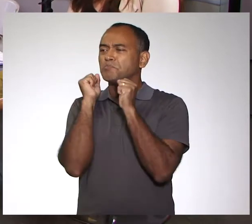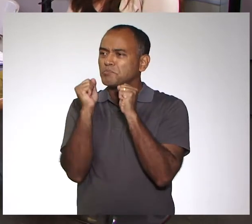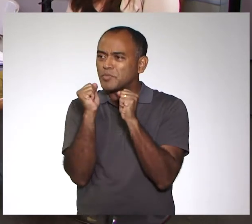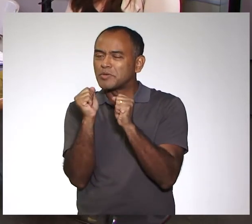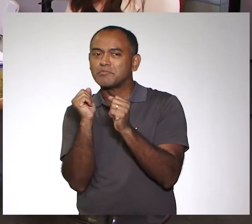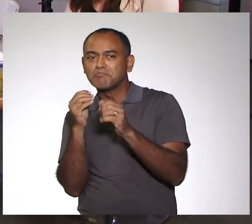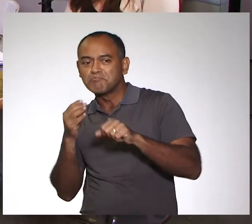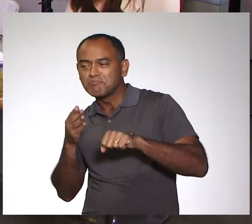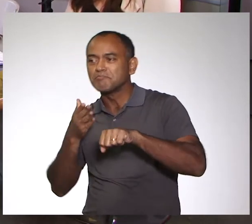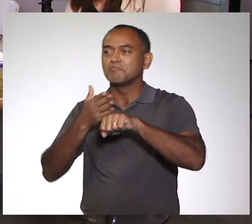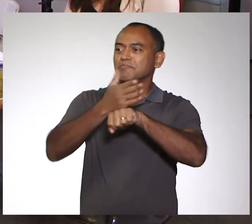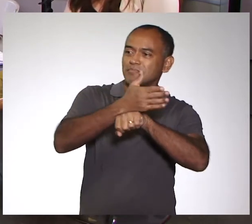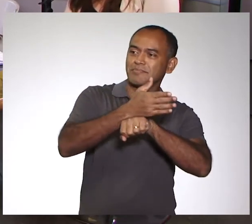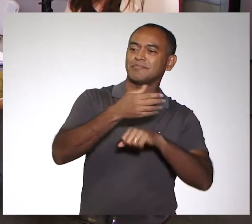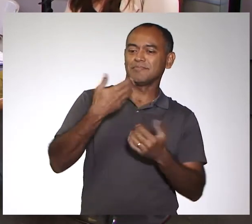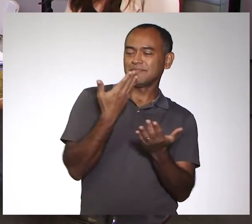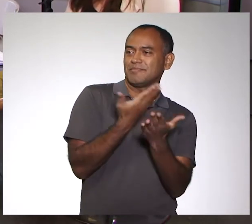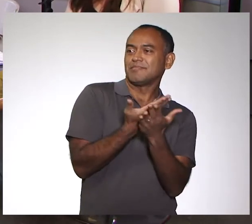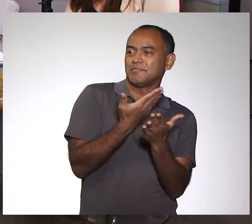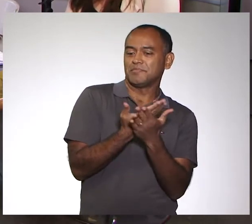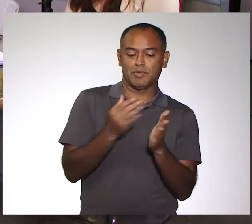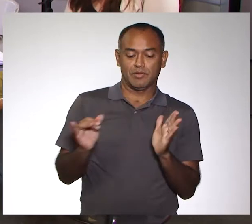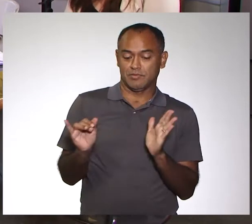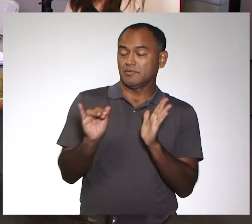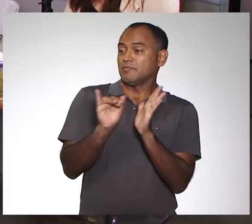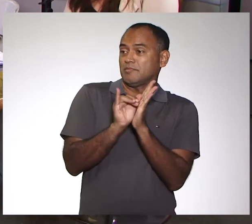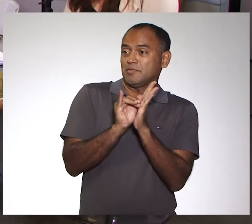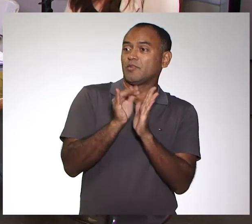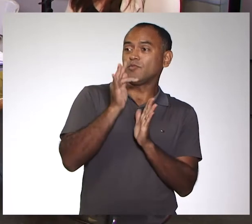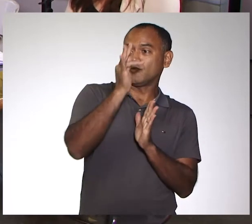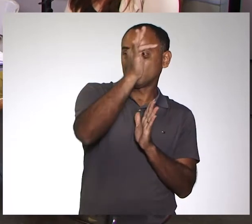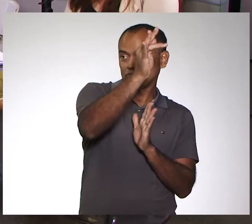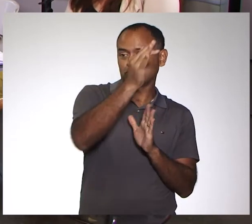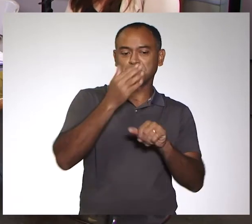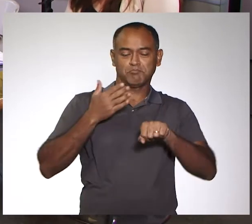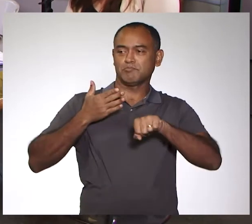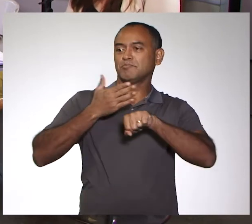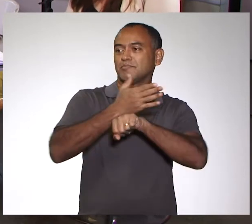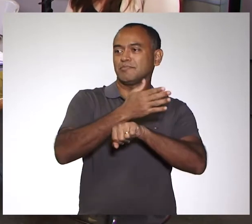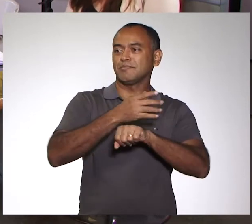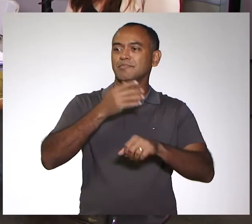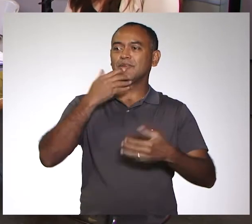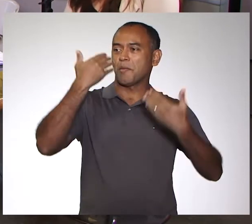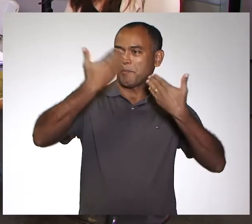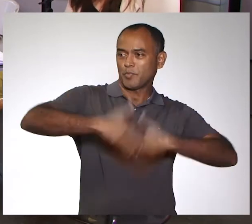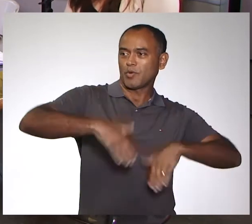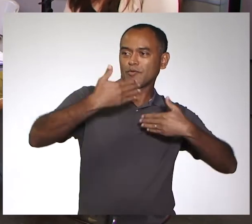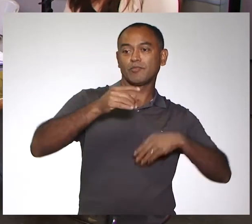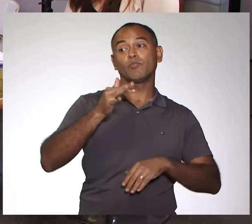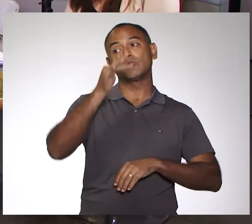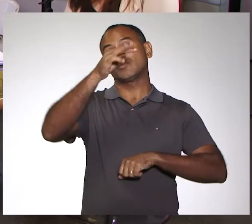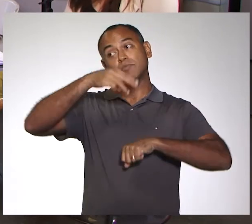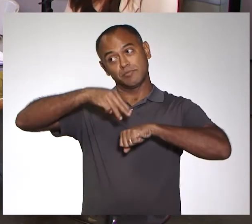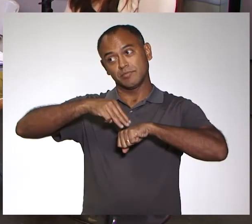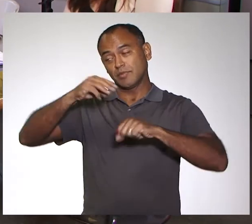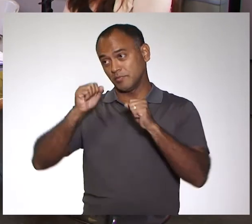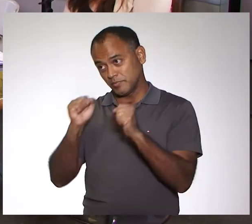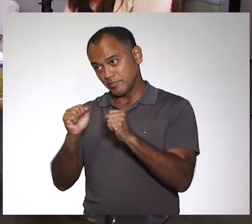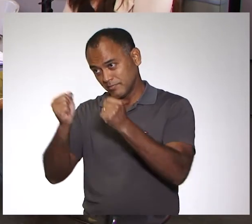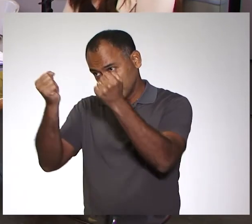para saber se ele pode, de repente, ingressar quando o edital sair, e participar dessa seleção, fazer esse mestrado.